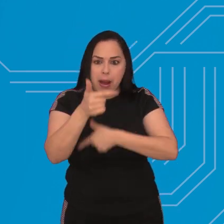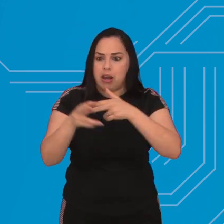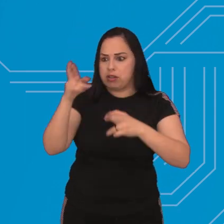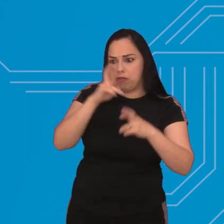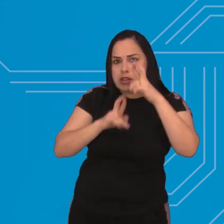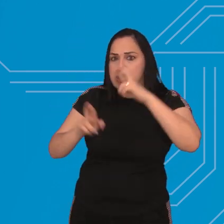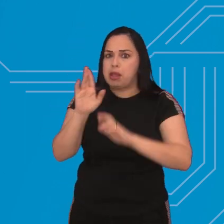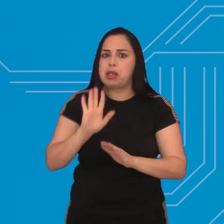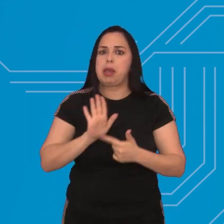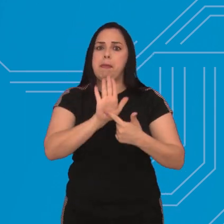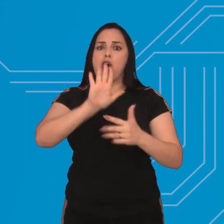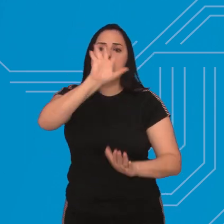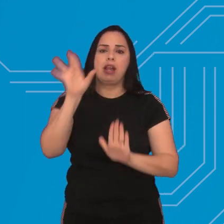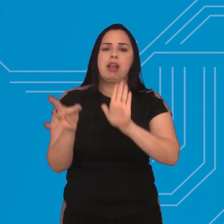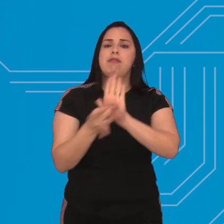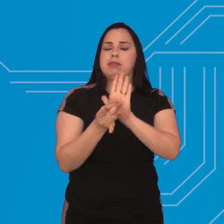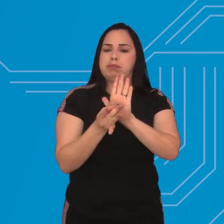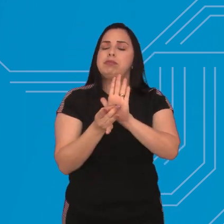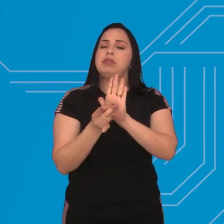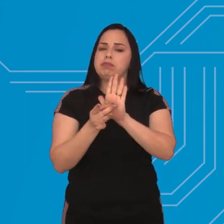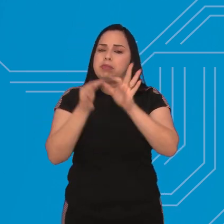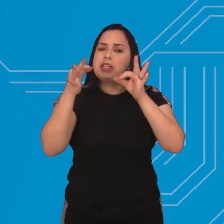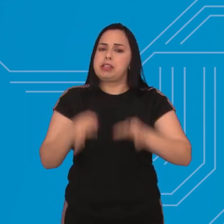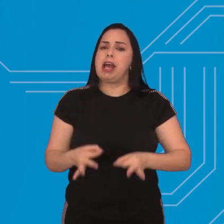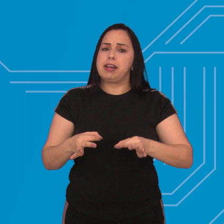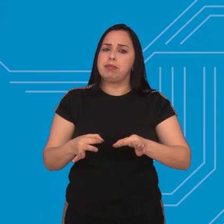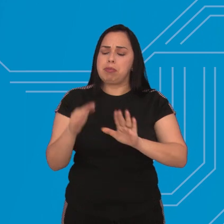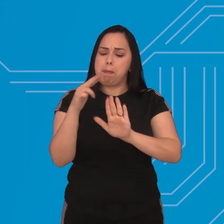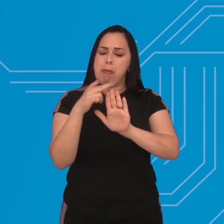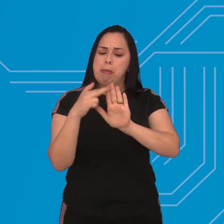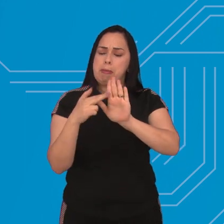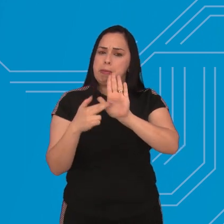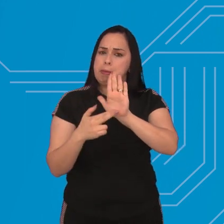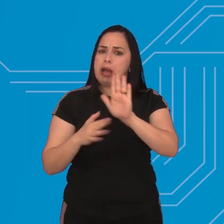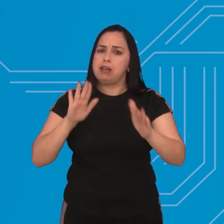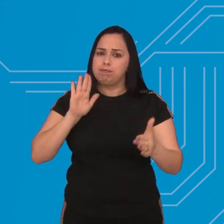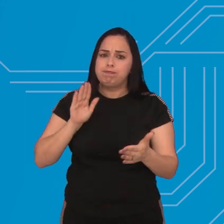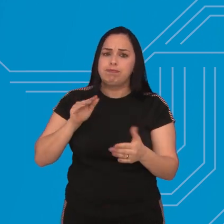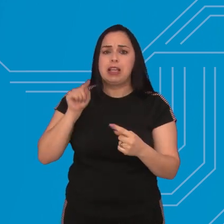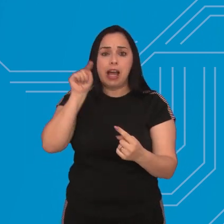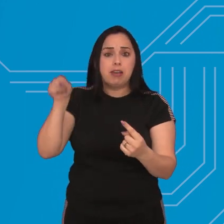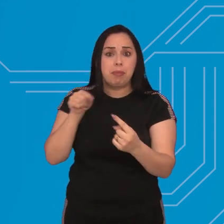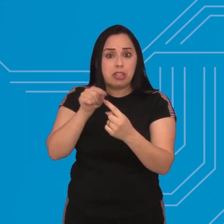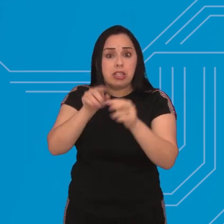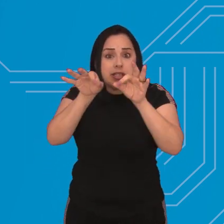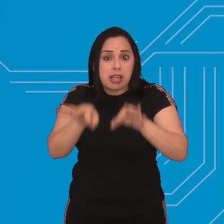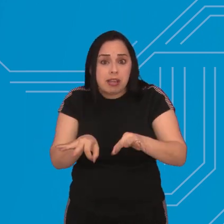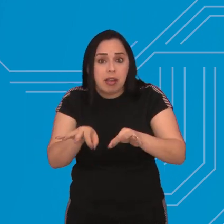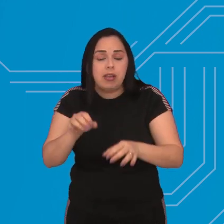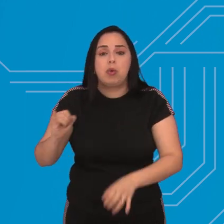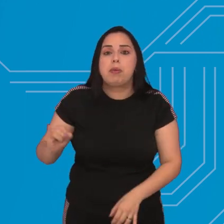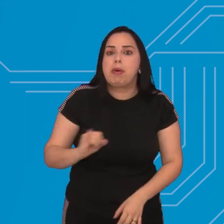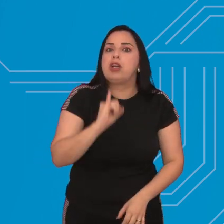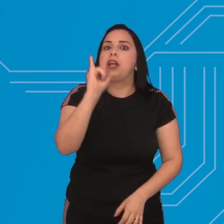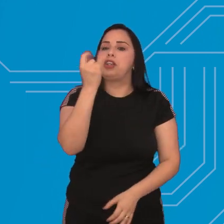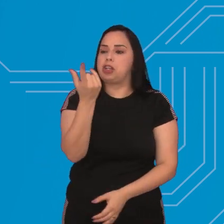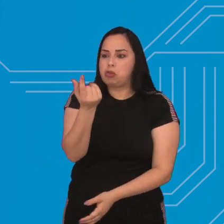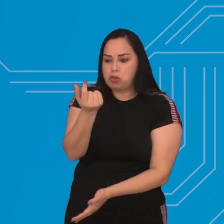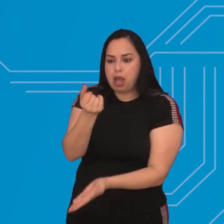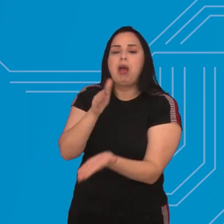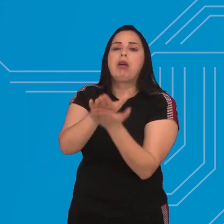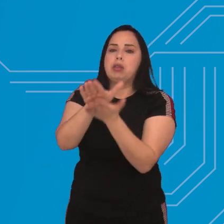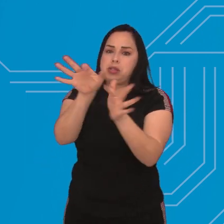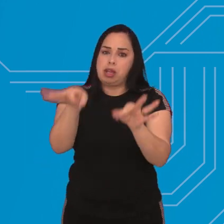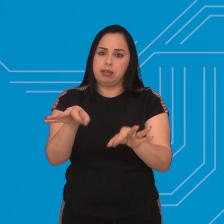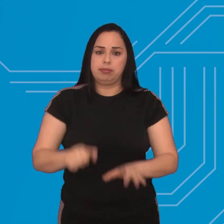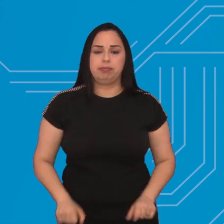fiscalização e transparência que serve para garantir que o município cumpriu as metas do orçamento e, mais importante, que houve bom uso dos